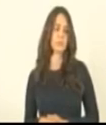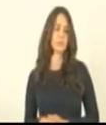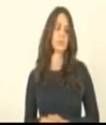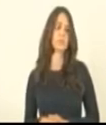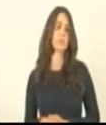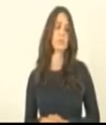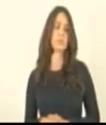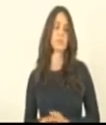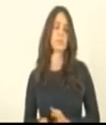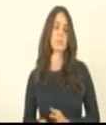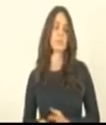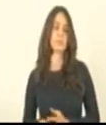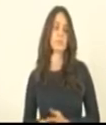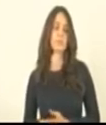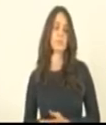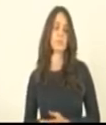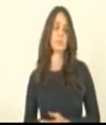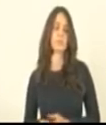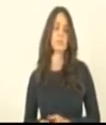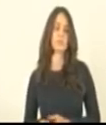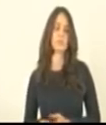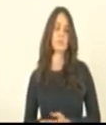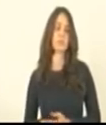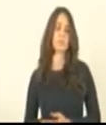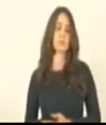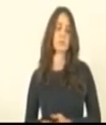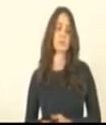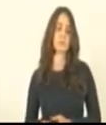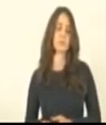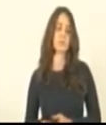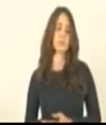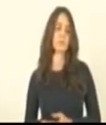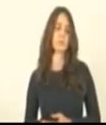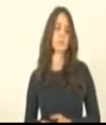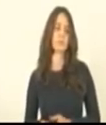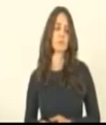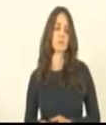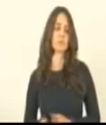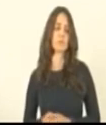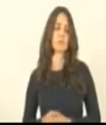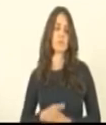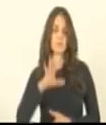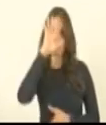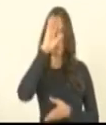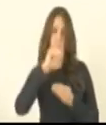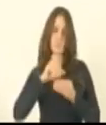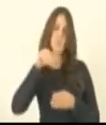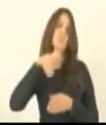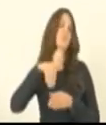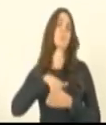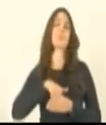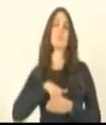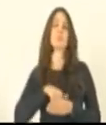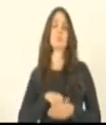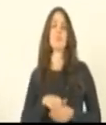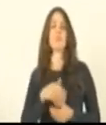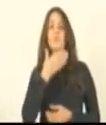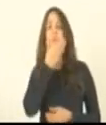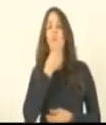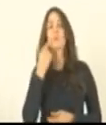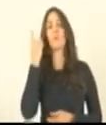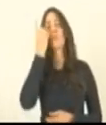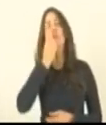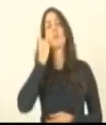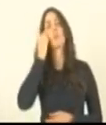Você está acompanhando a ordem do dia da sessão ordinária desta terça-feira. Então, finalizar a votação? Deputado Vandinho Leite,